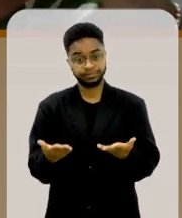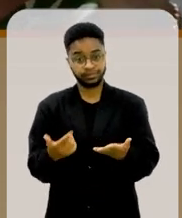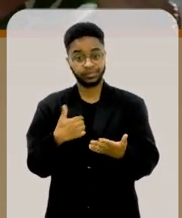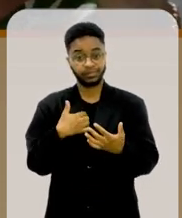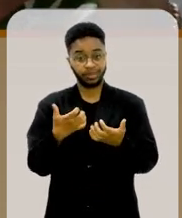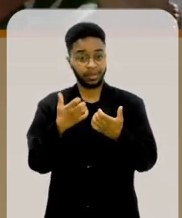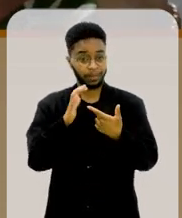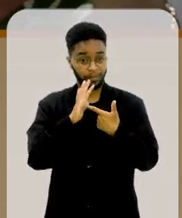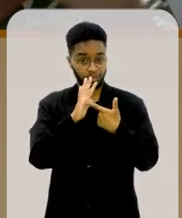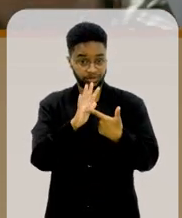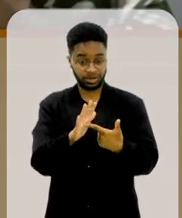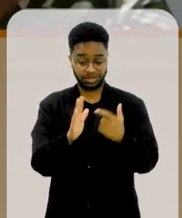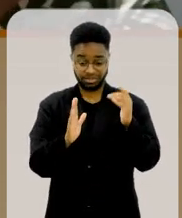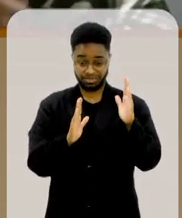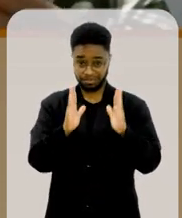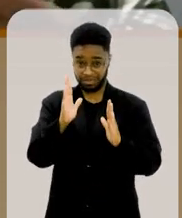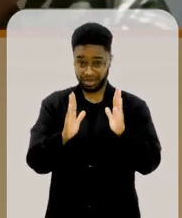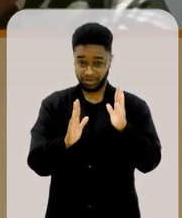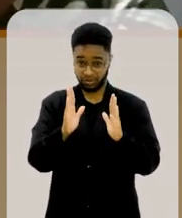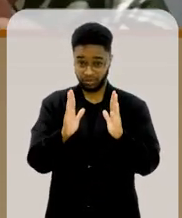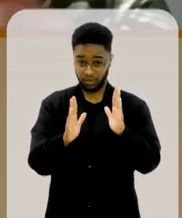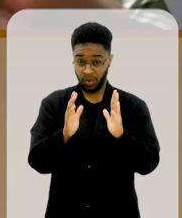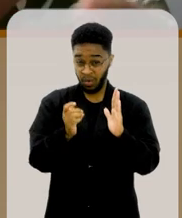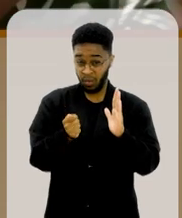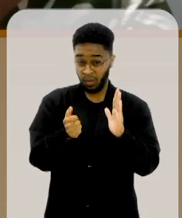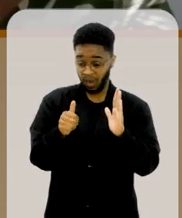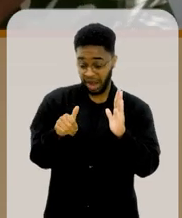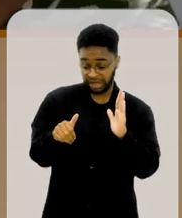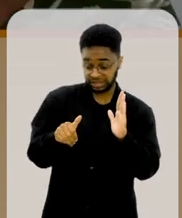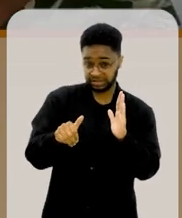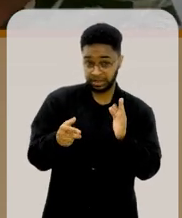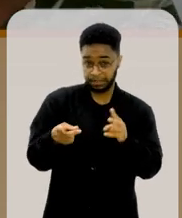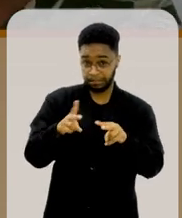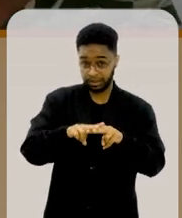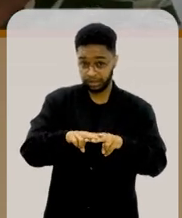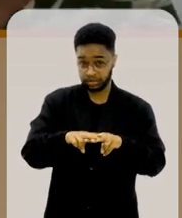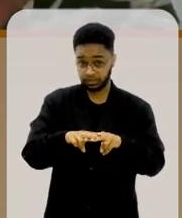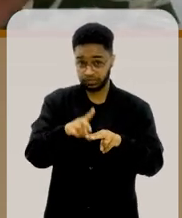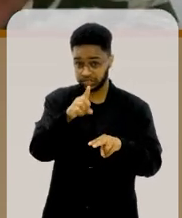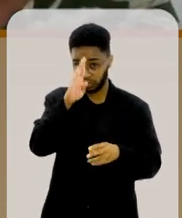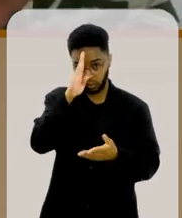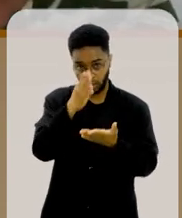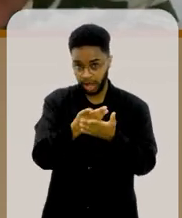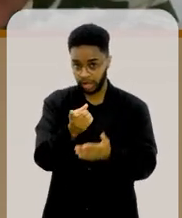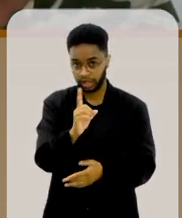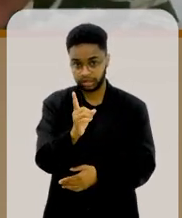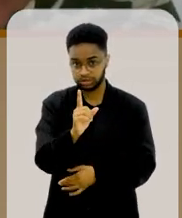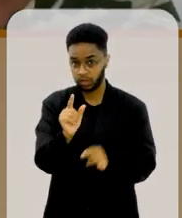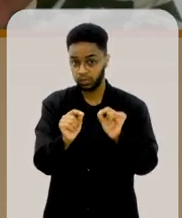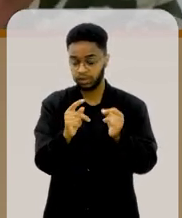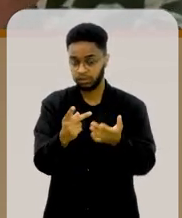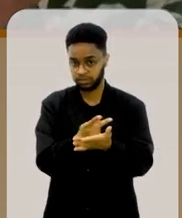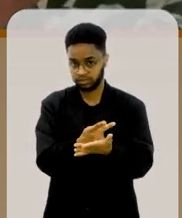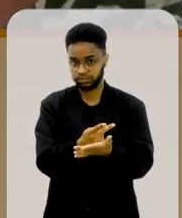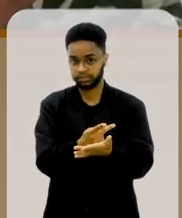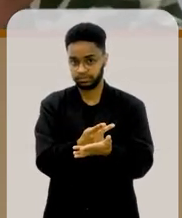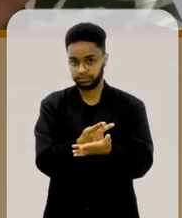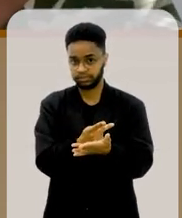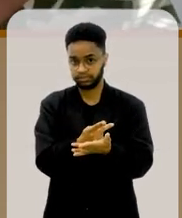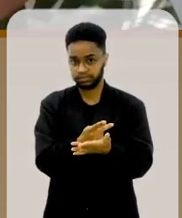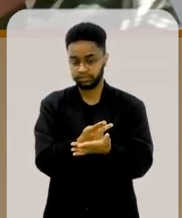quero te colocar que nesse período, quase às vésperas da prisão dele, você não vai acreditar o que aconteceu.